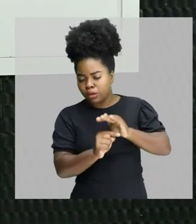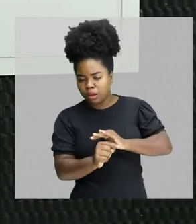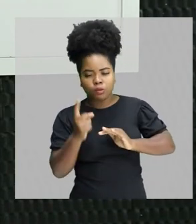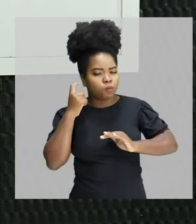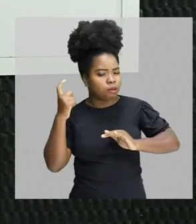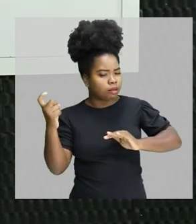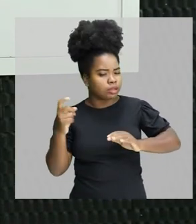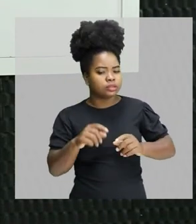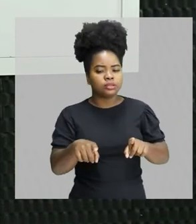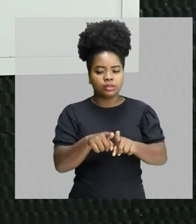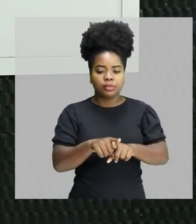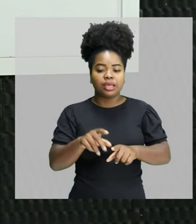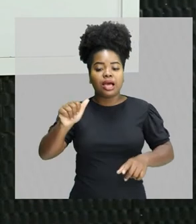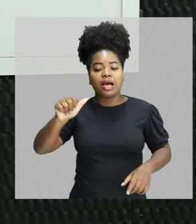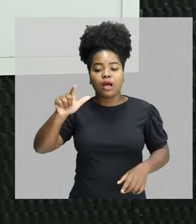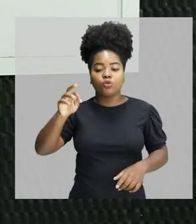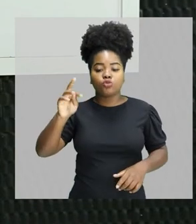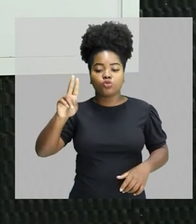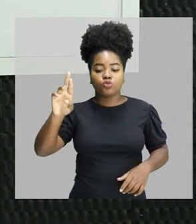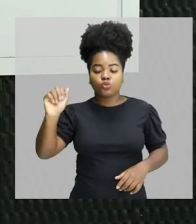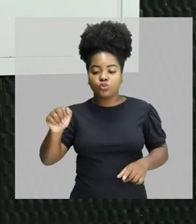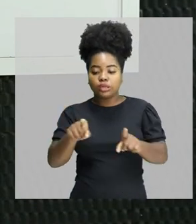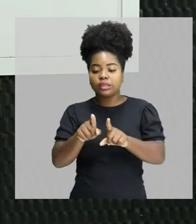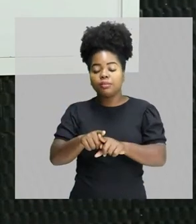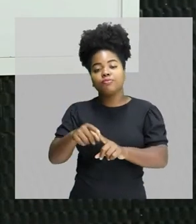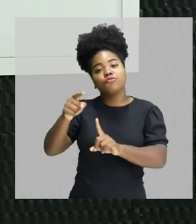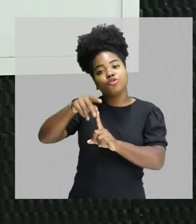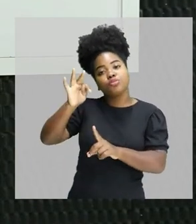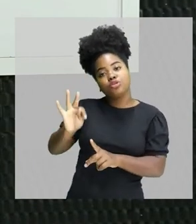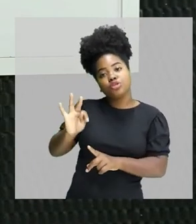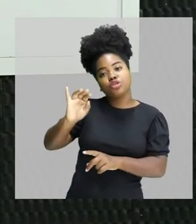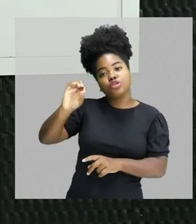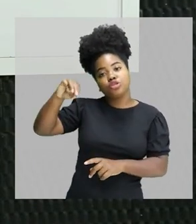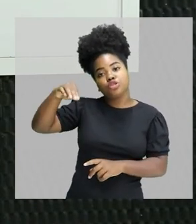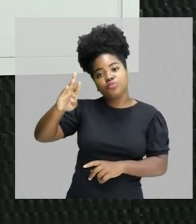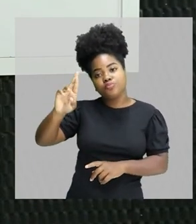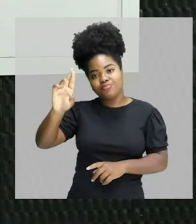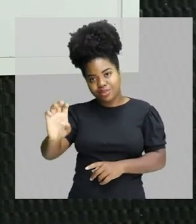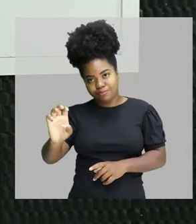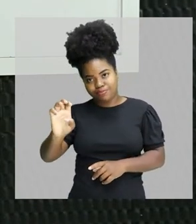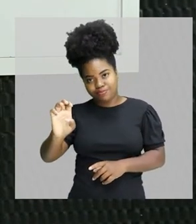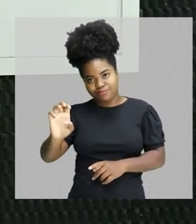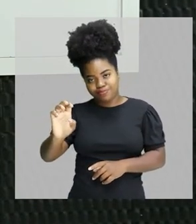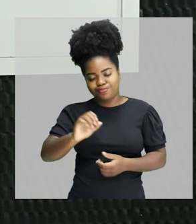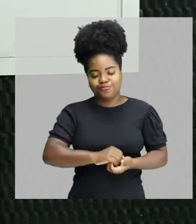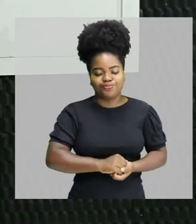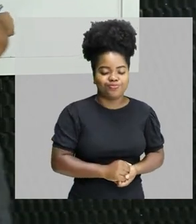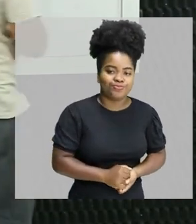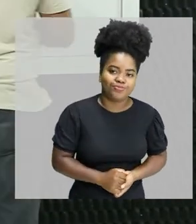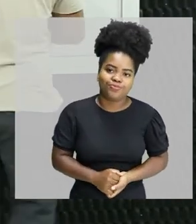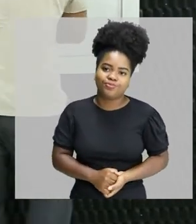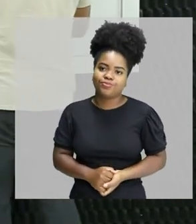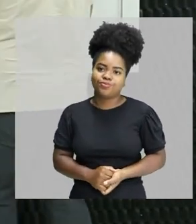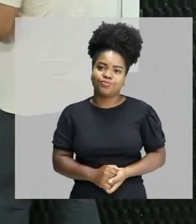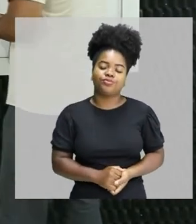não é? Pela altura e pelo timbre. Tá ok? Intensidade, altura e timbre, né? Vamos entender qual é a relação entre eles.